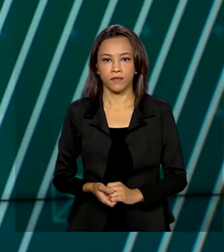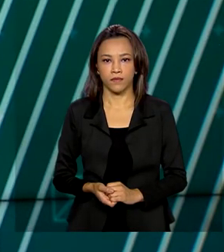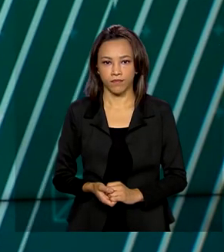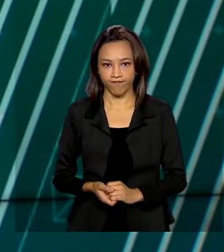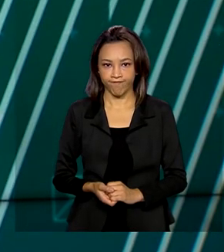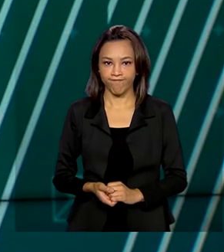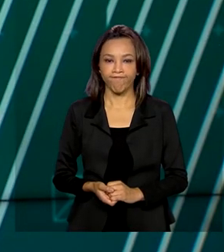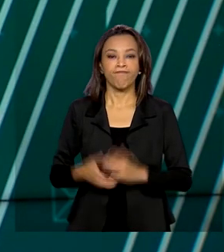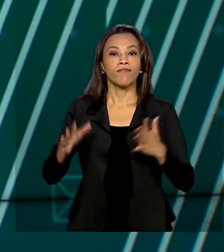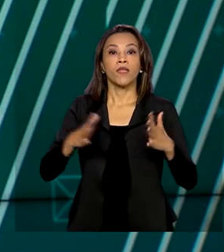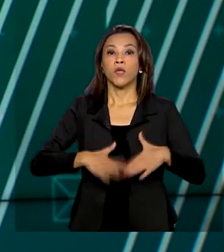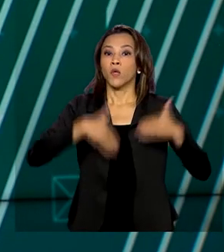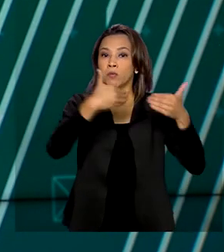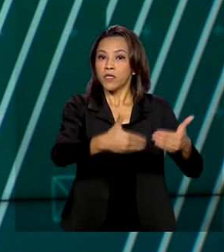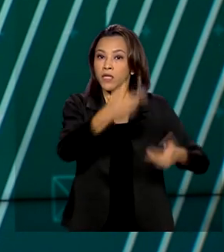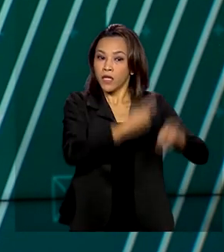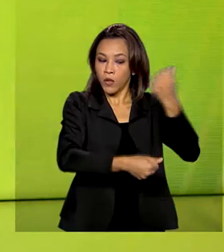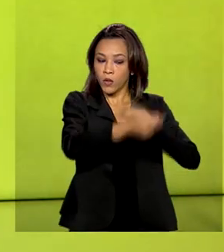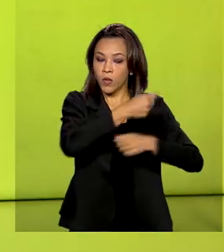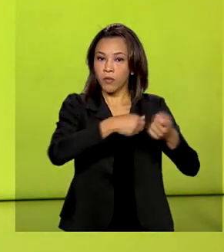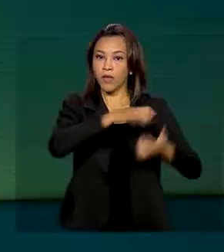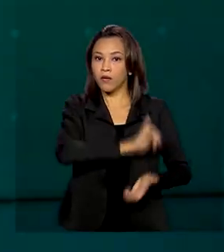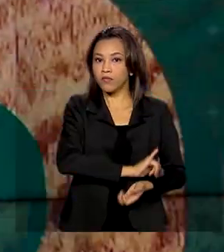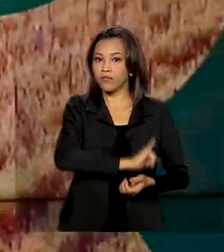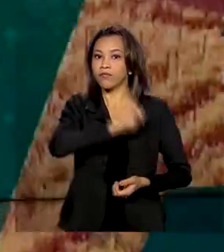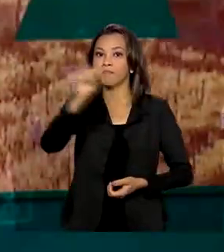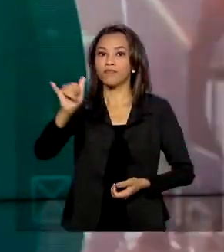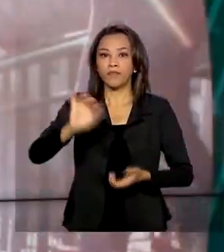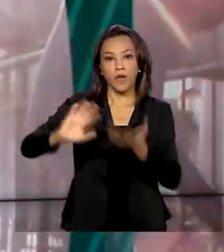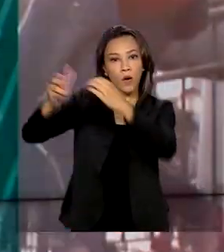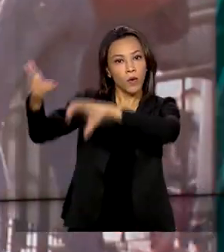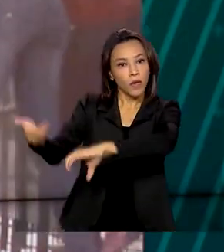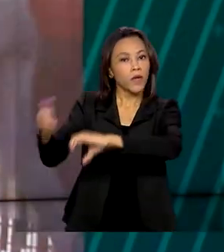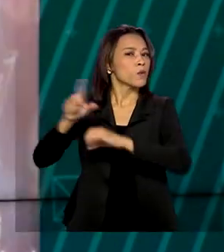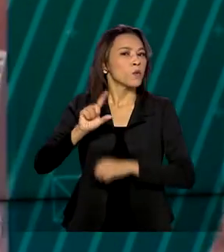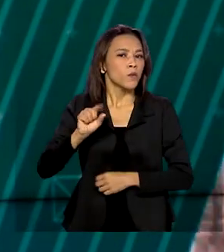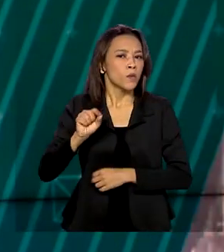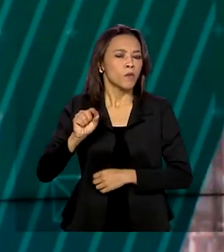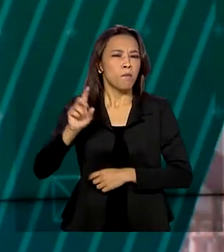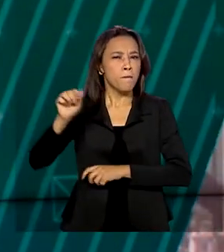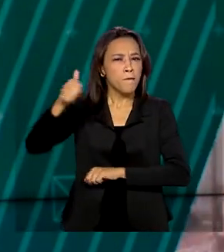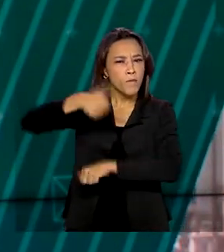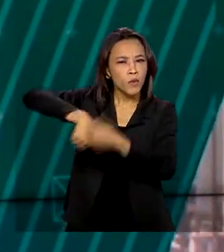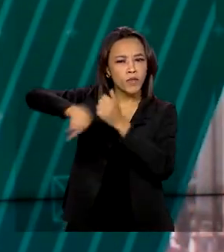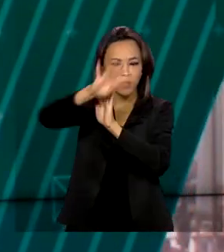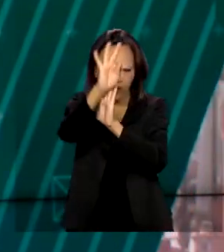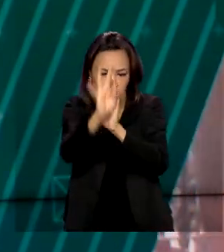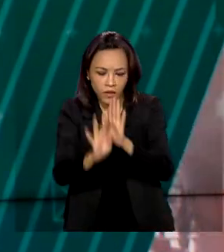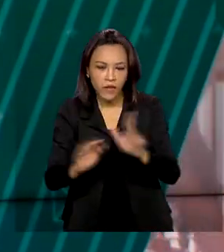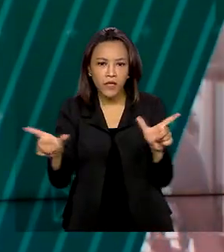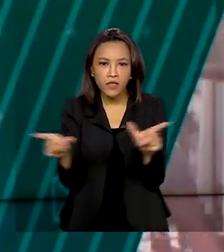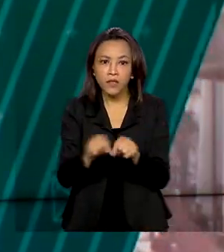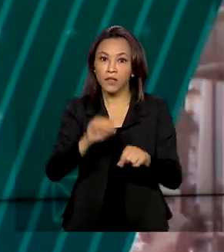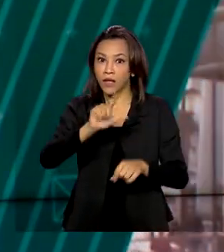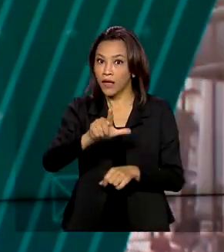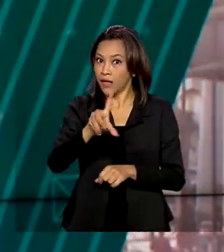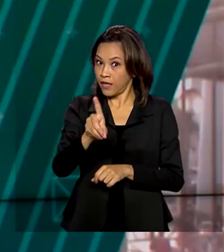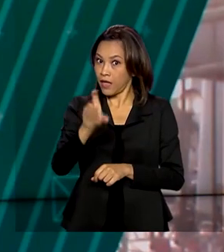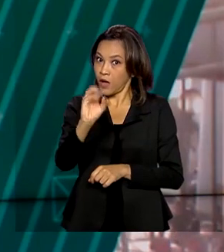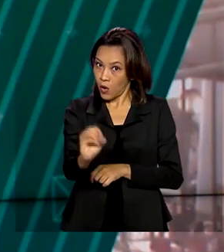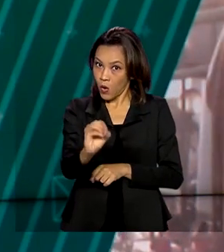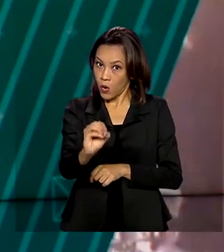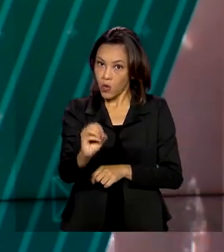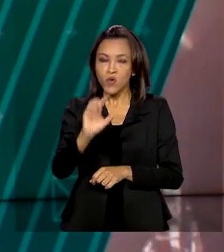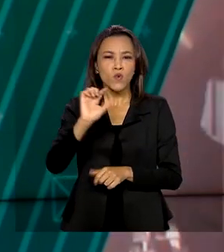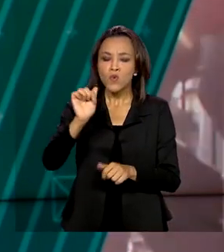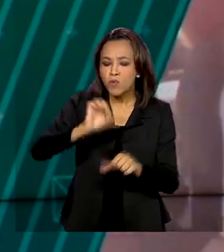O Ministério da Economia enviou uma mensagem ao Congresso Nacional com mudanças no texto da Lei de Diretrizes Orçamentárias. Entre